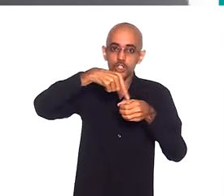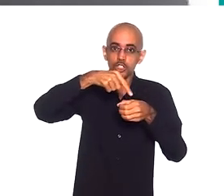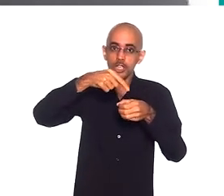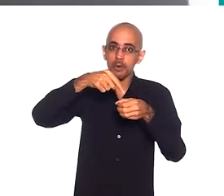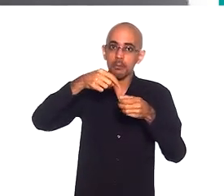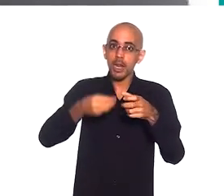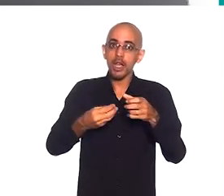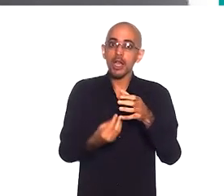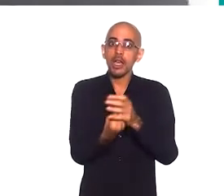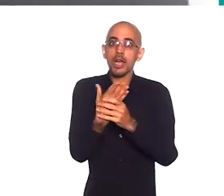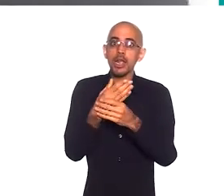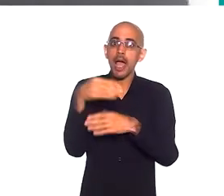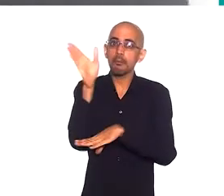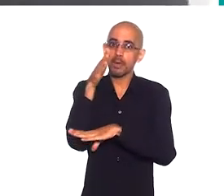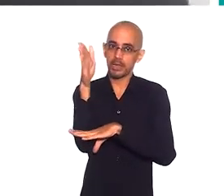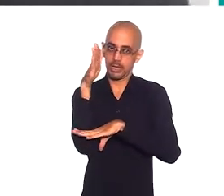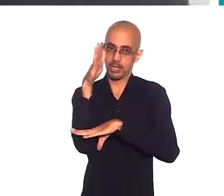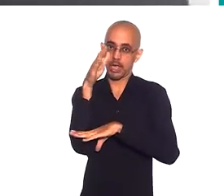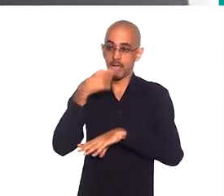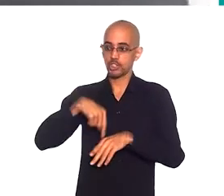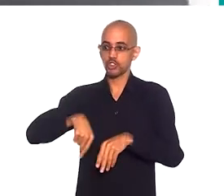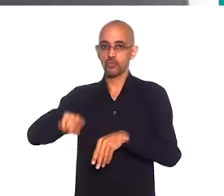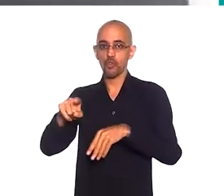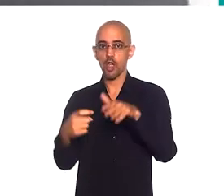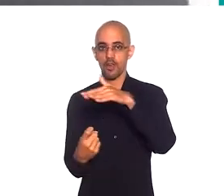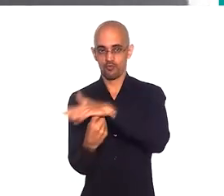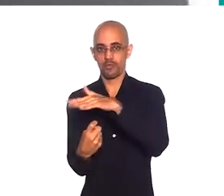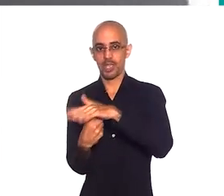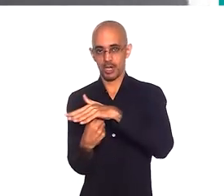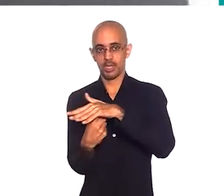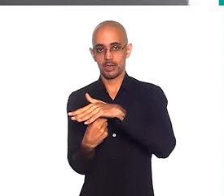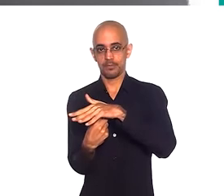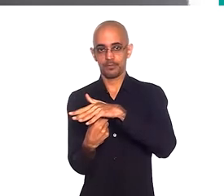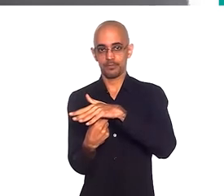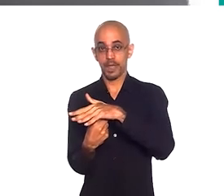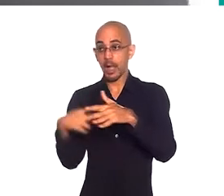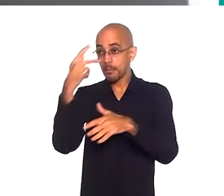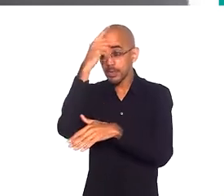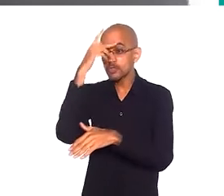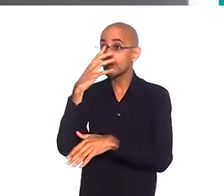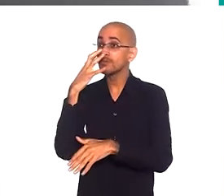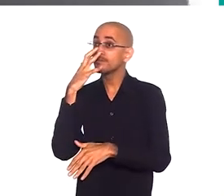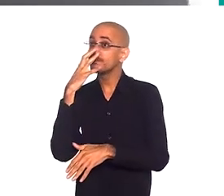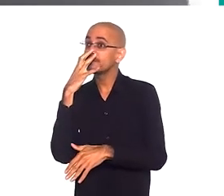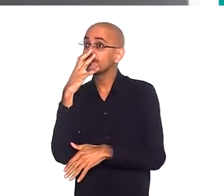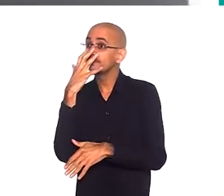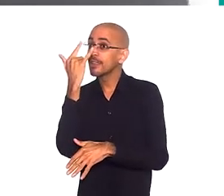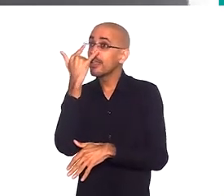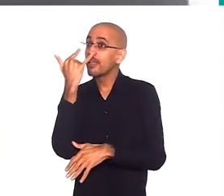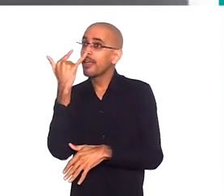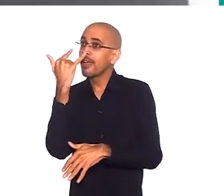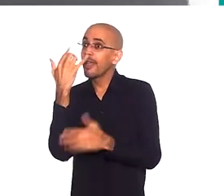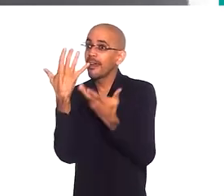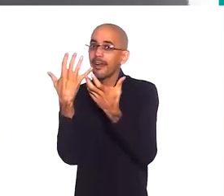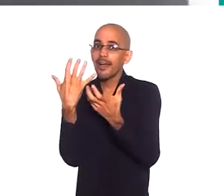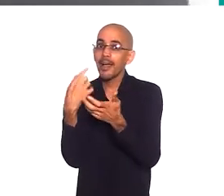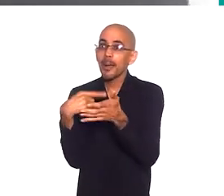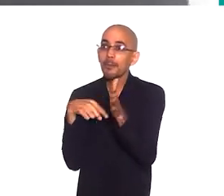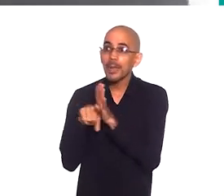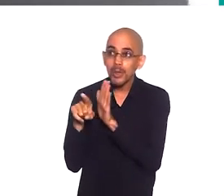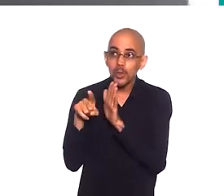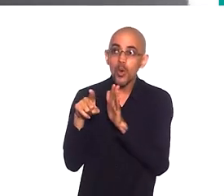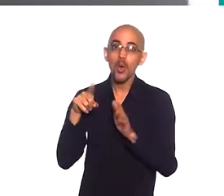fazer a bandeira. E nós fomos para uma feira, onde a pessoa se encantou pela bandeira e perguntou,